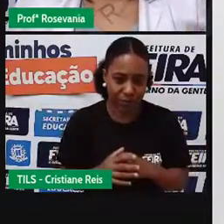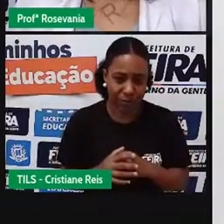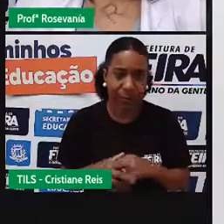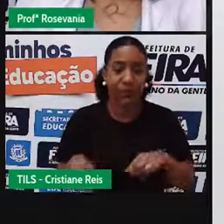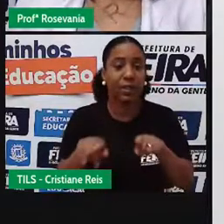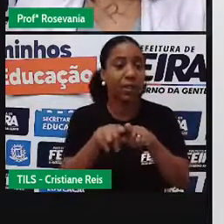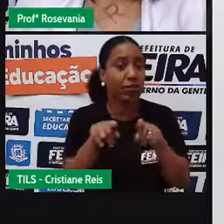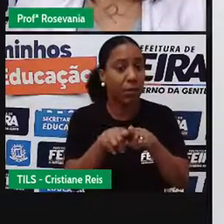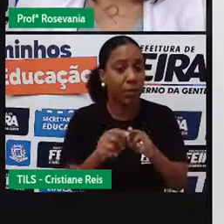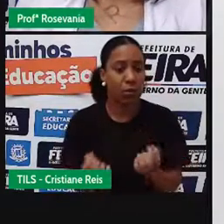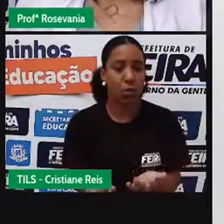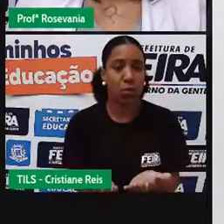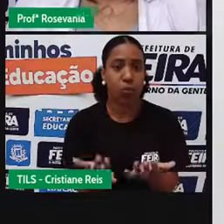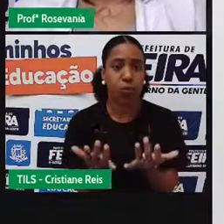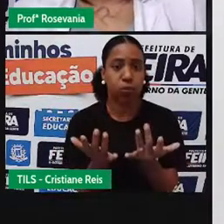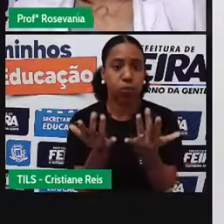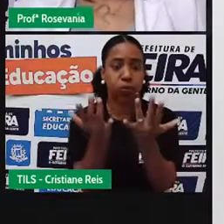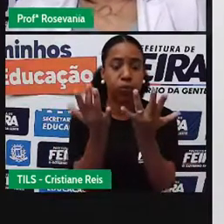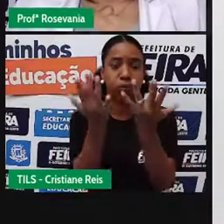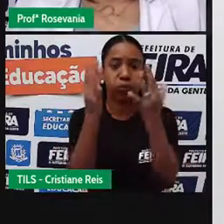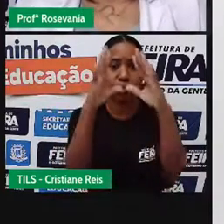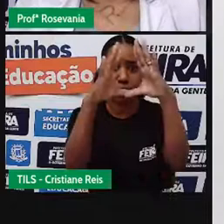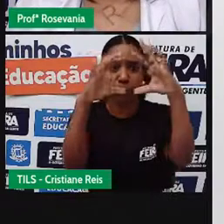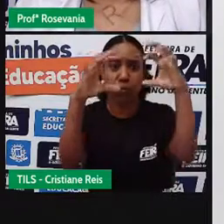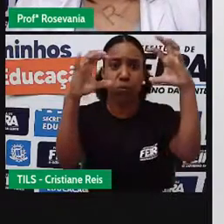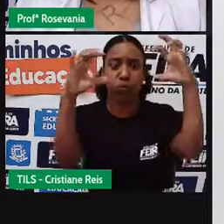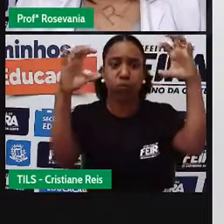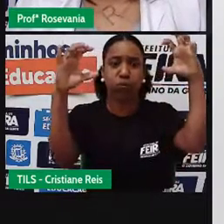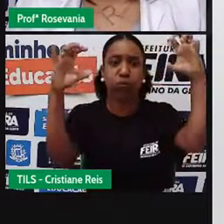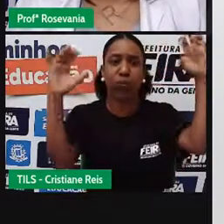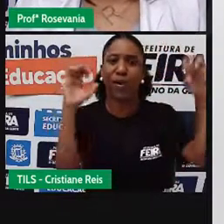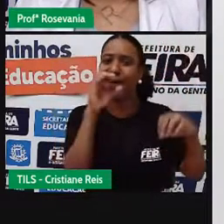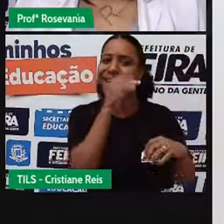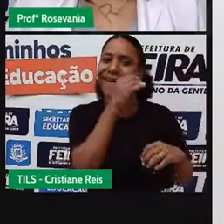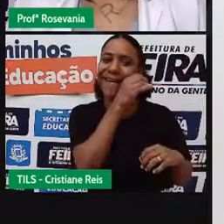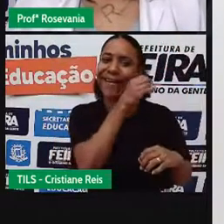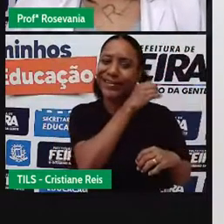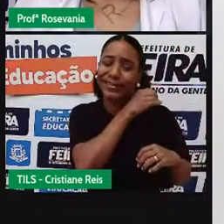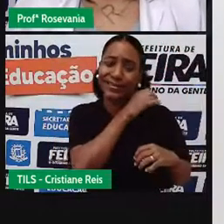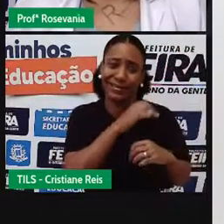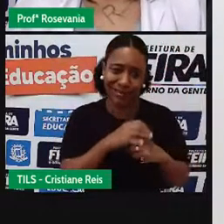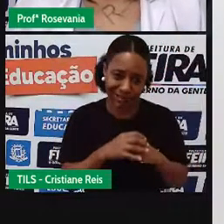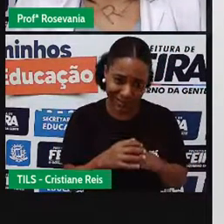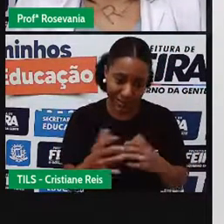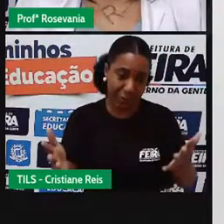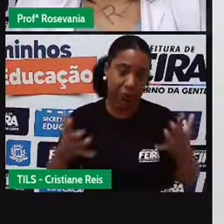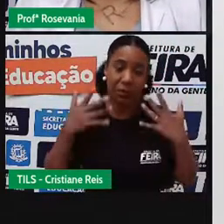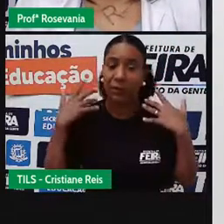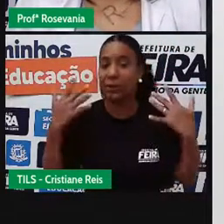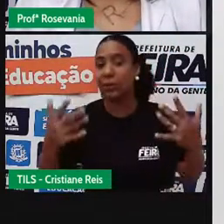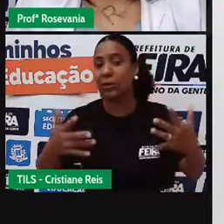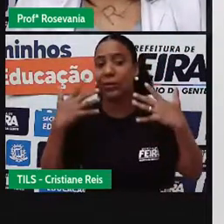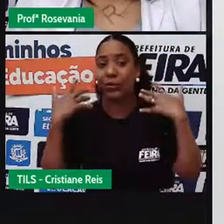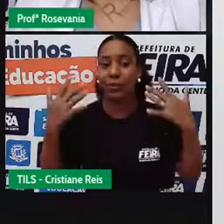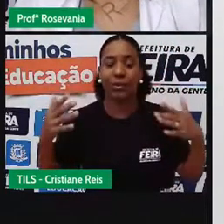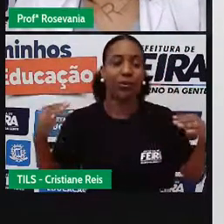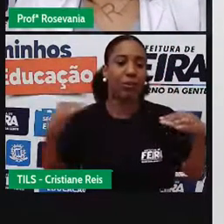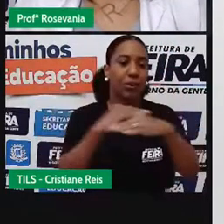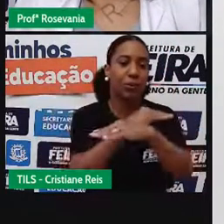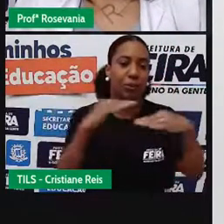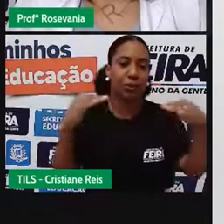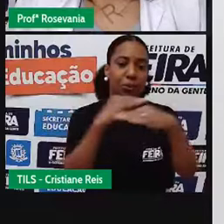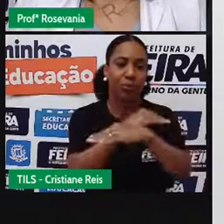temperaturas e é um efeito, né, dominó aí nesse espaço. Então, a gente percebe que esse aumento de carro provocou também